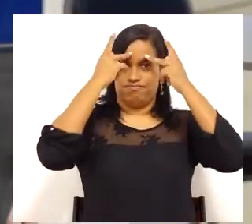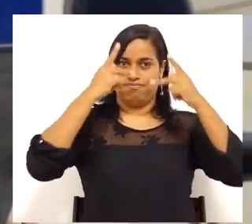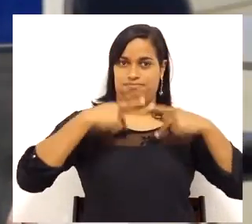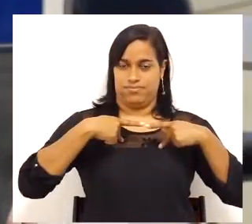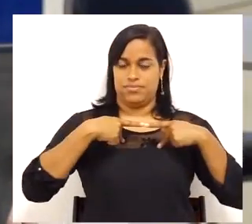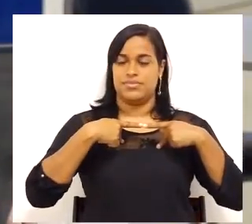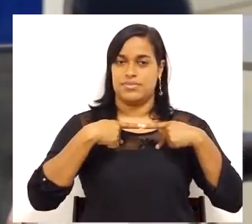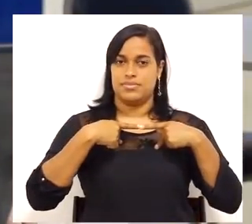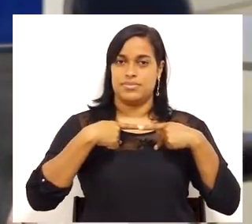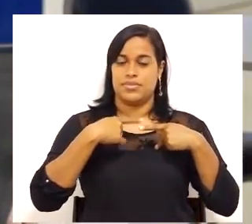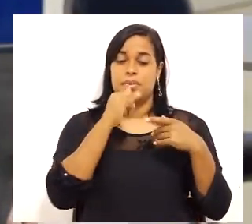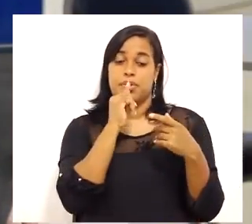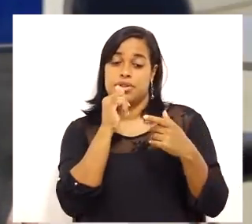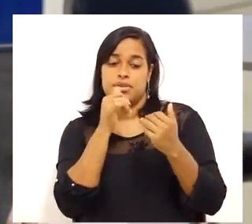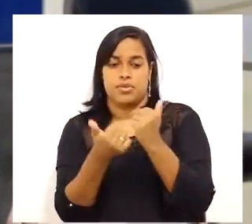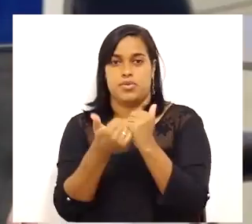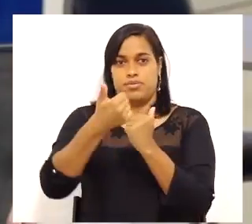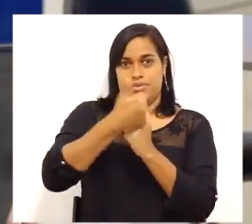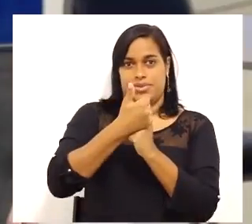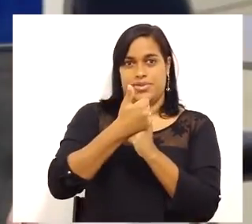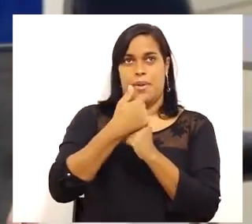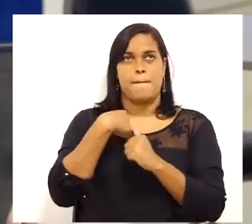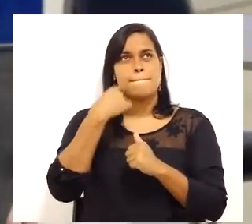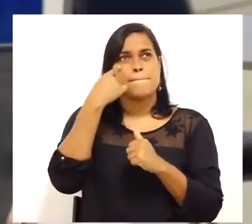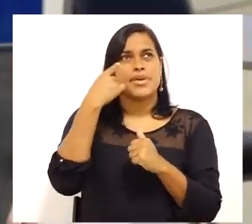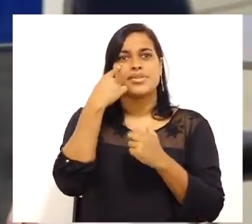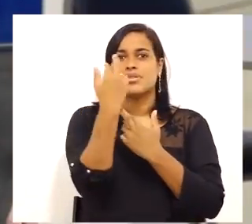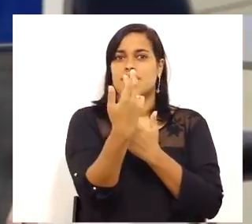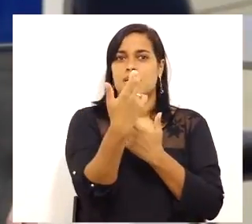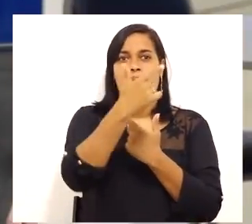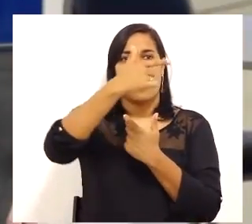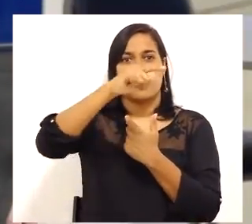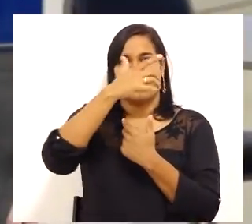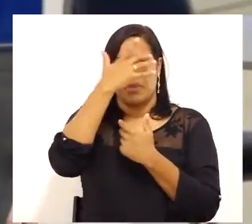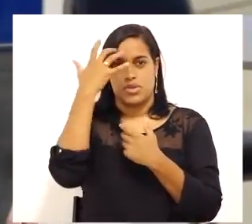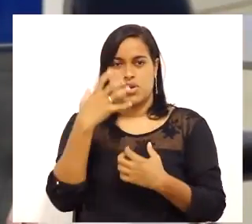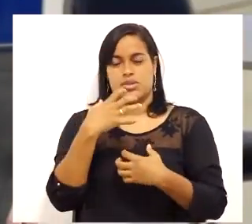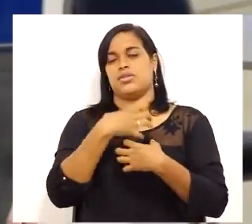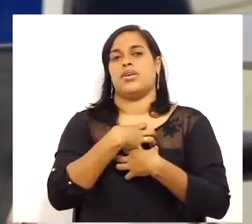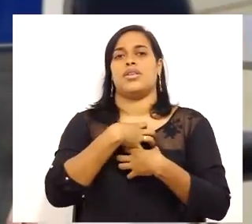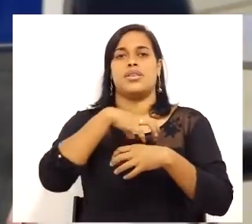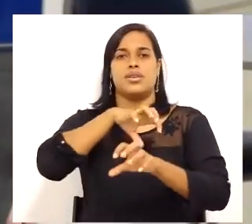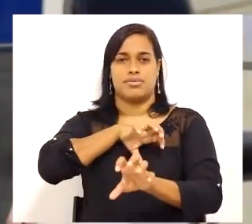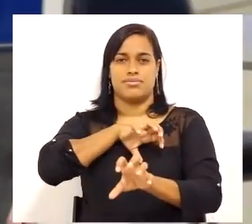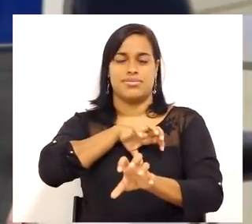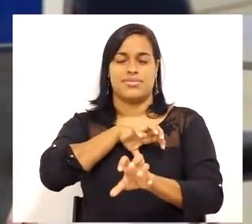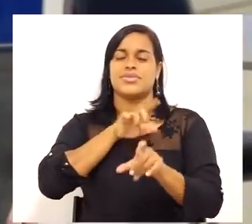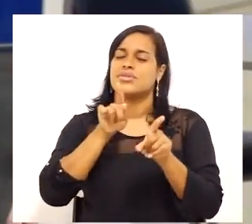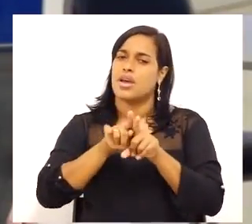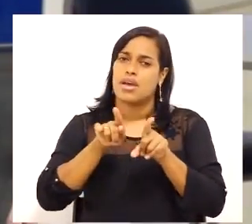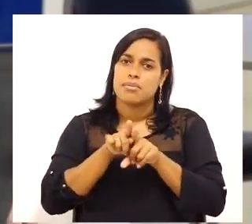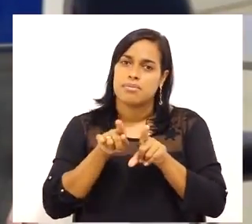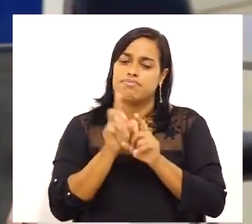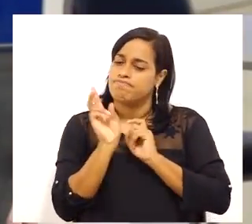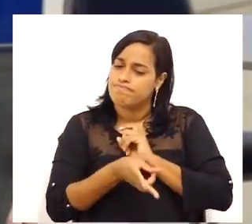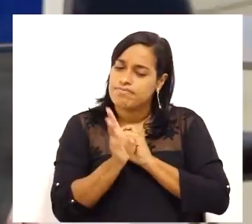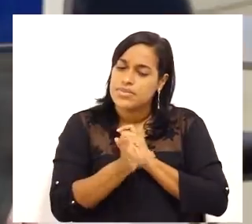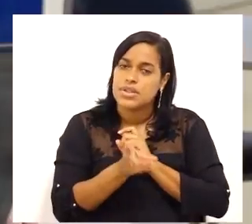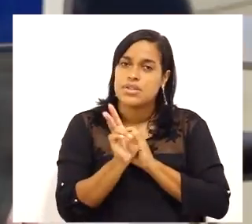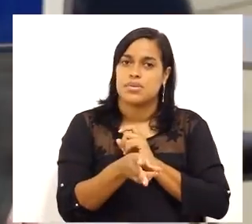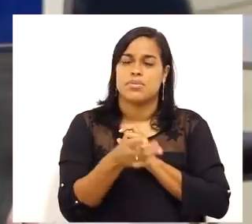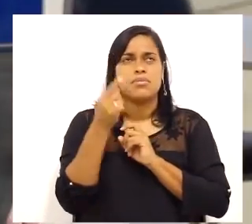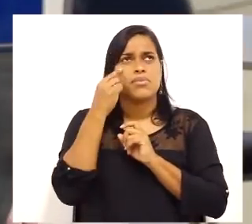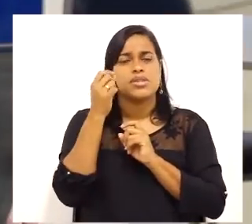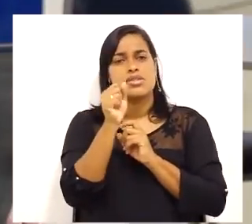lugar do outro. Imagine se todos os profissionais que atuam na área de serviços tivessem esta habilidade.